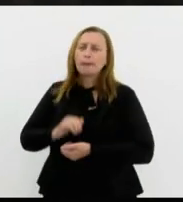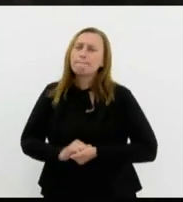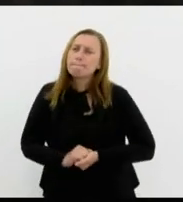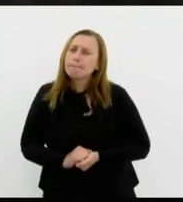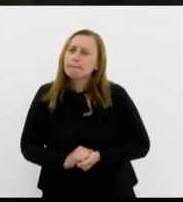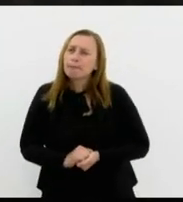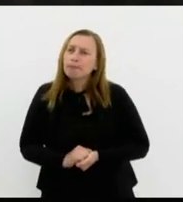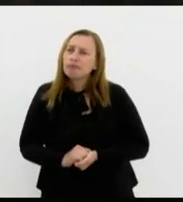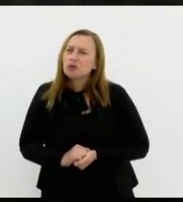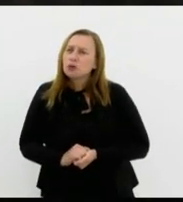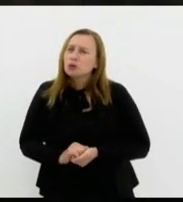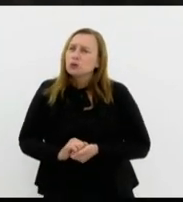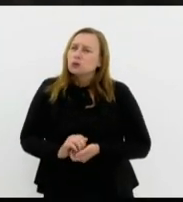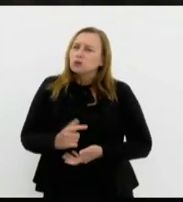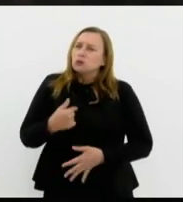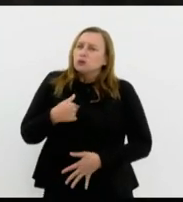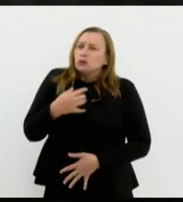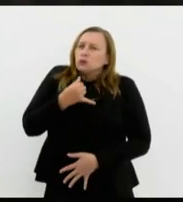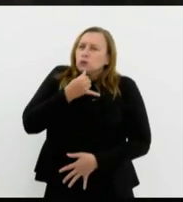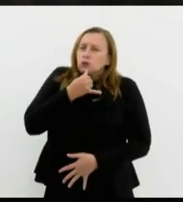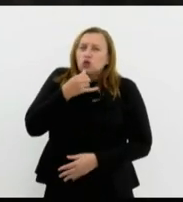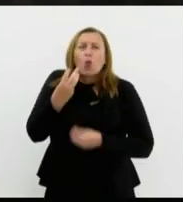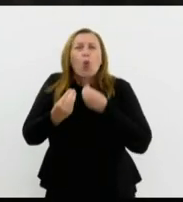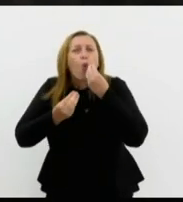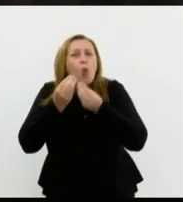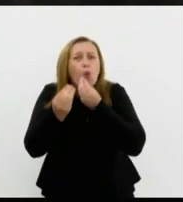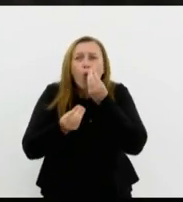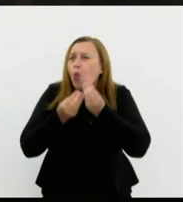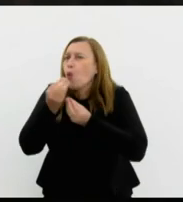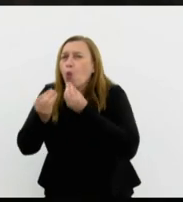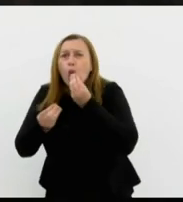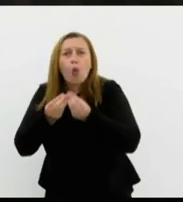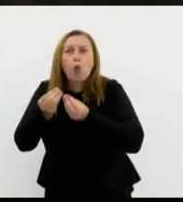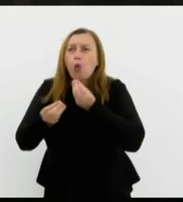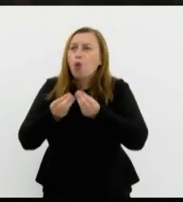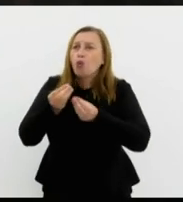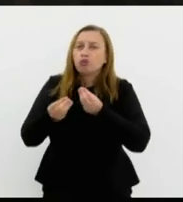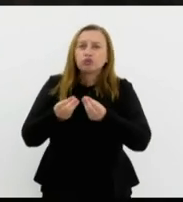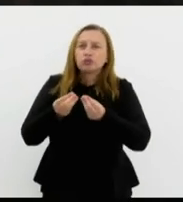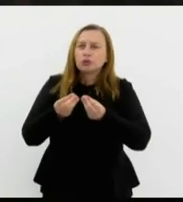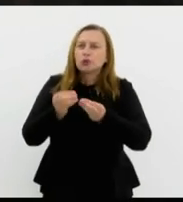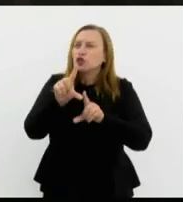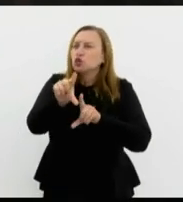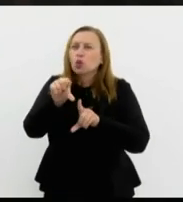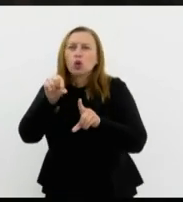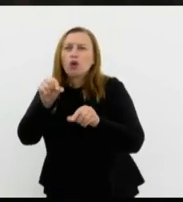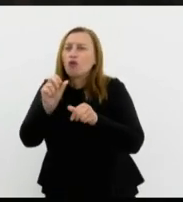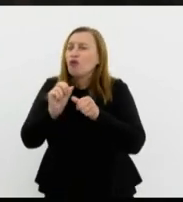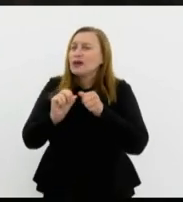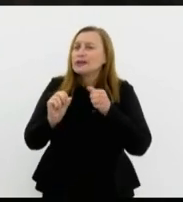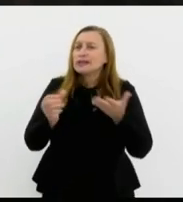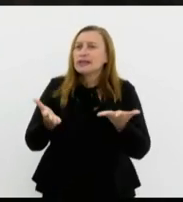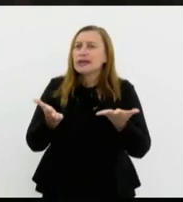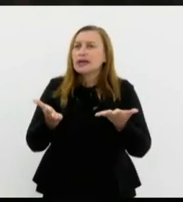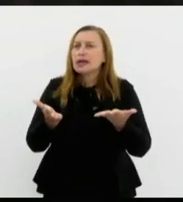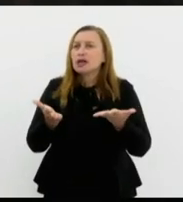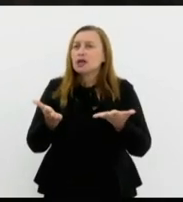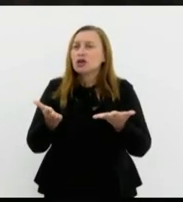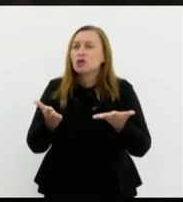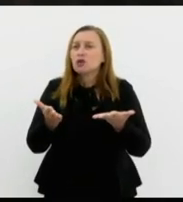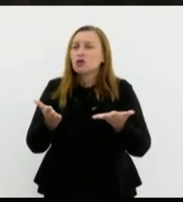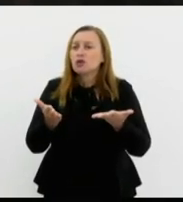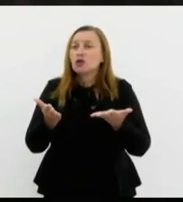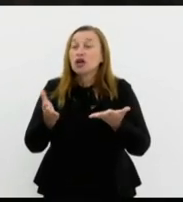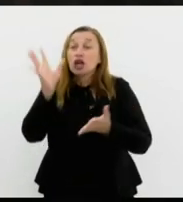e me impactou muito como é que foi a forma em que se decidiu fazer a chamada solução